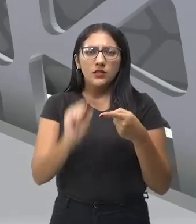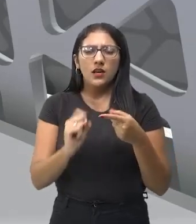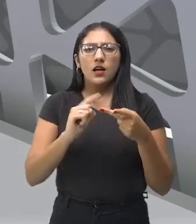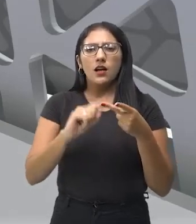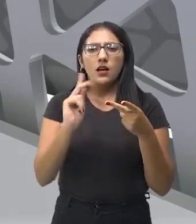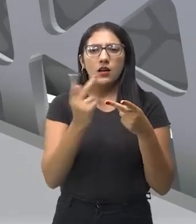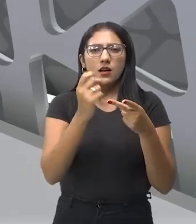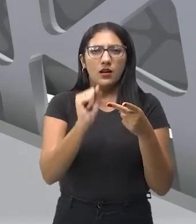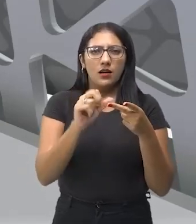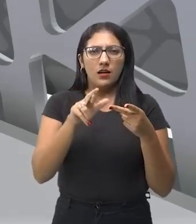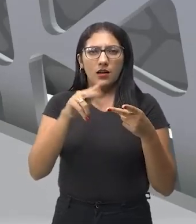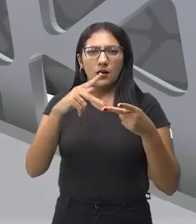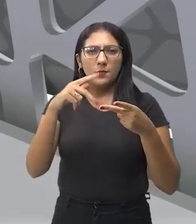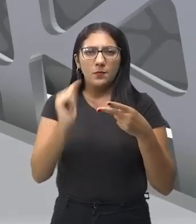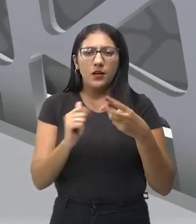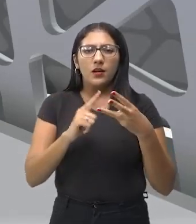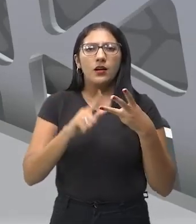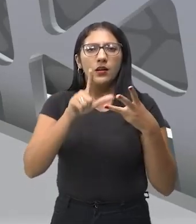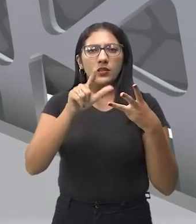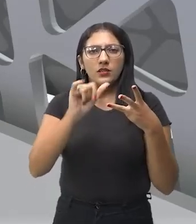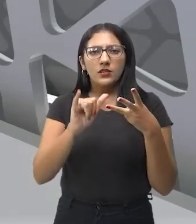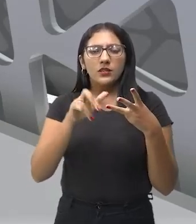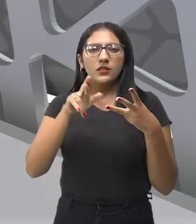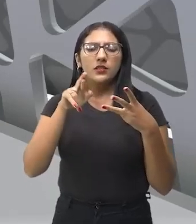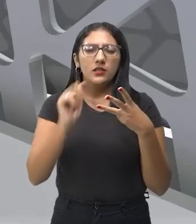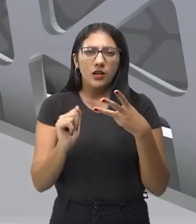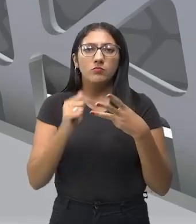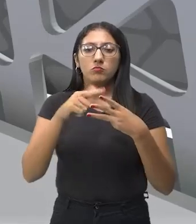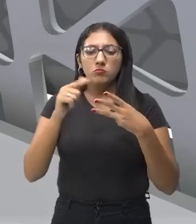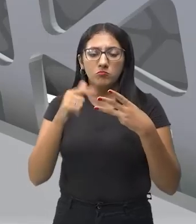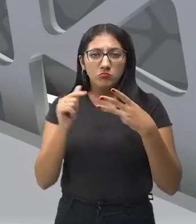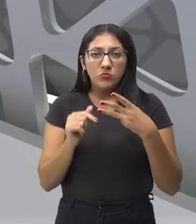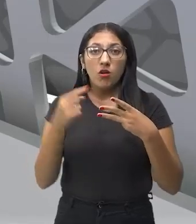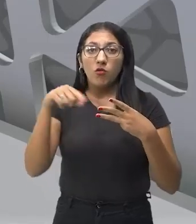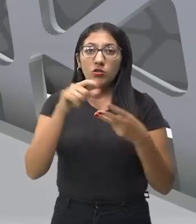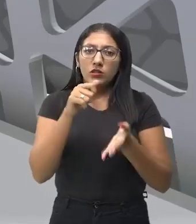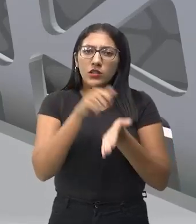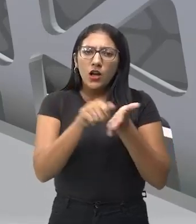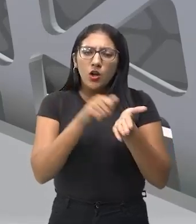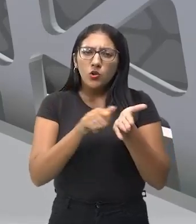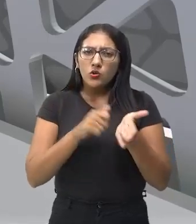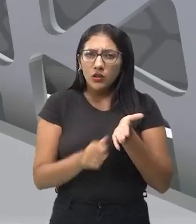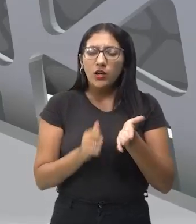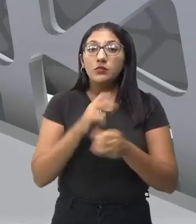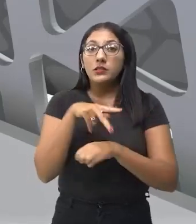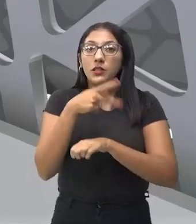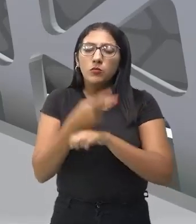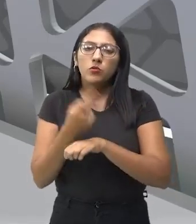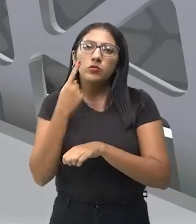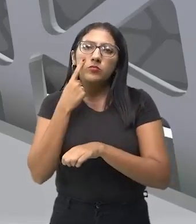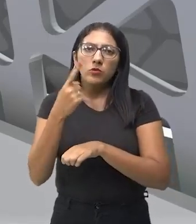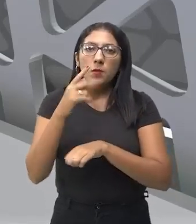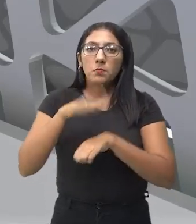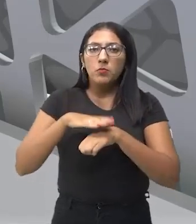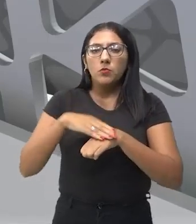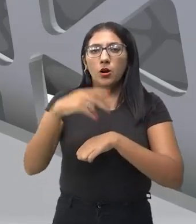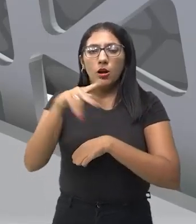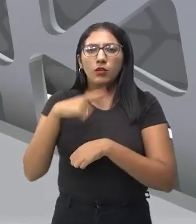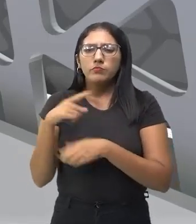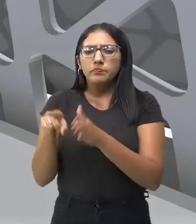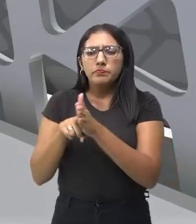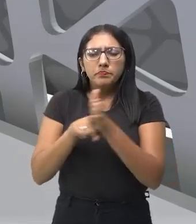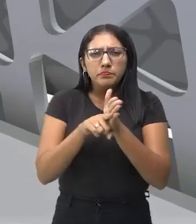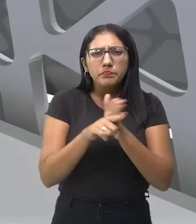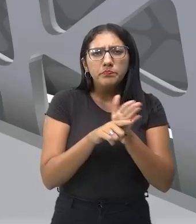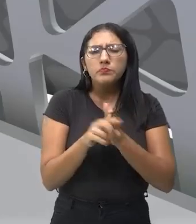arpa, da lira, certo? E aí vão anotando que depois vocês fazem uma pesquisa e procuram saber um pouquinho mais